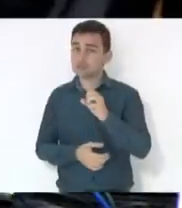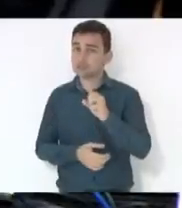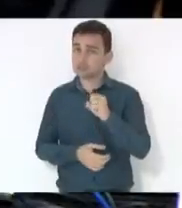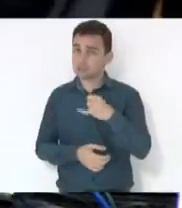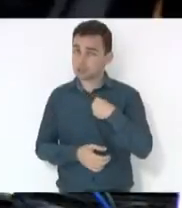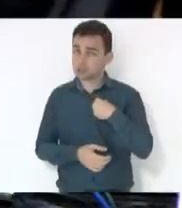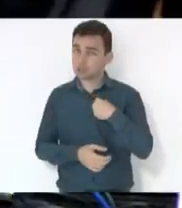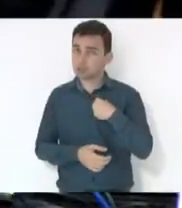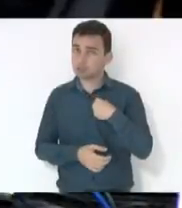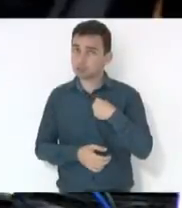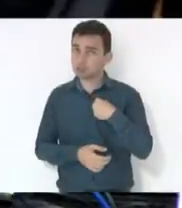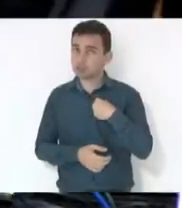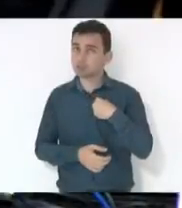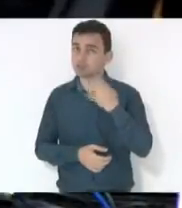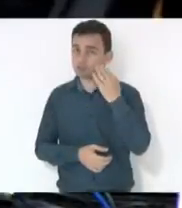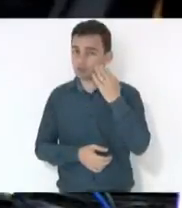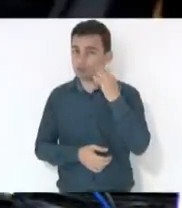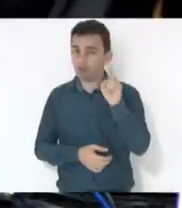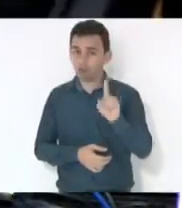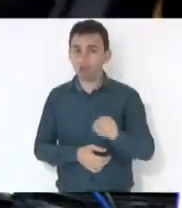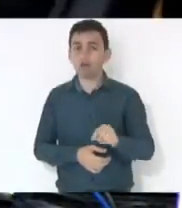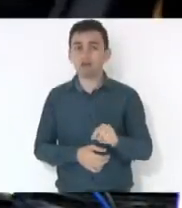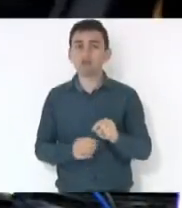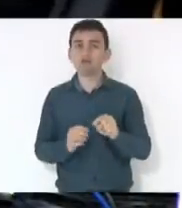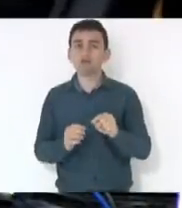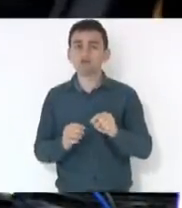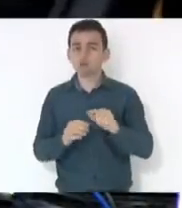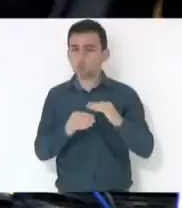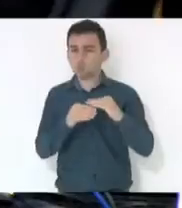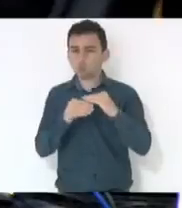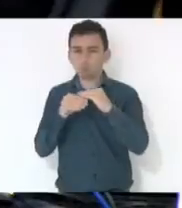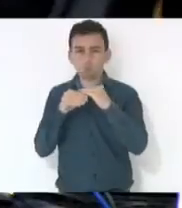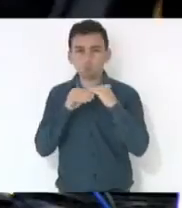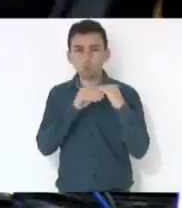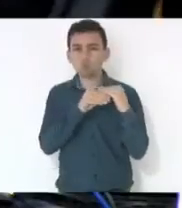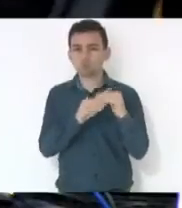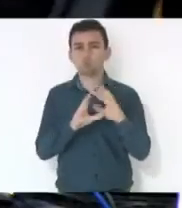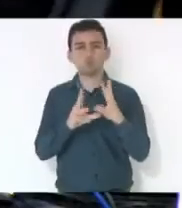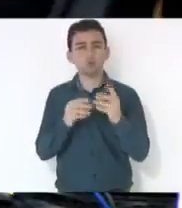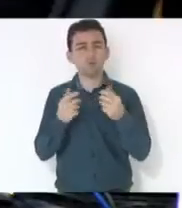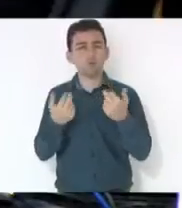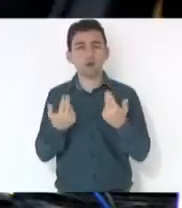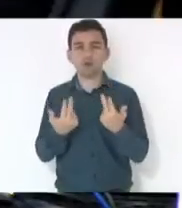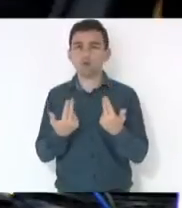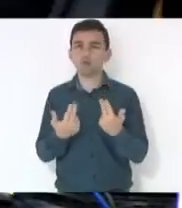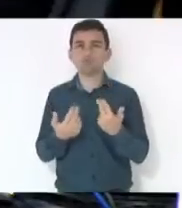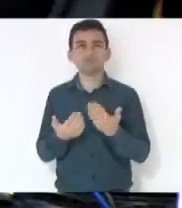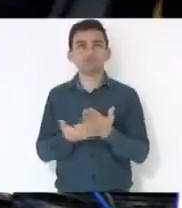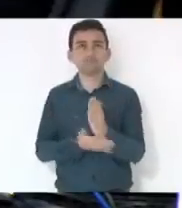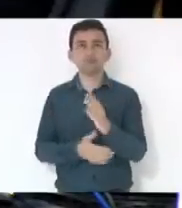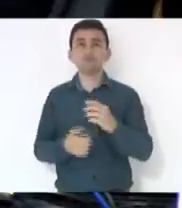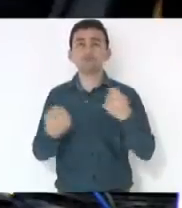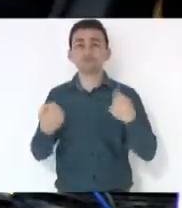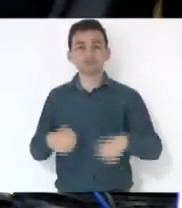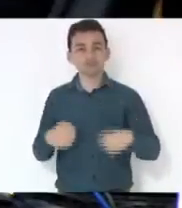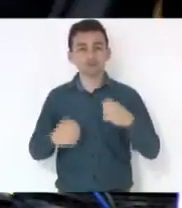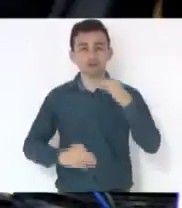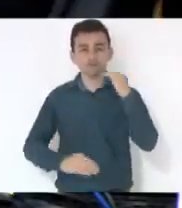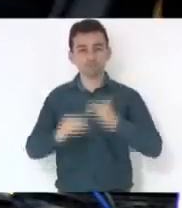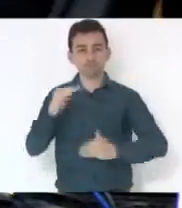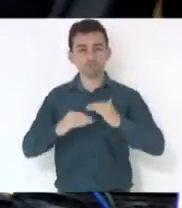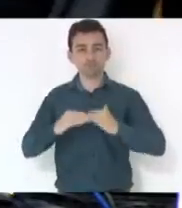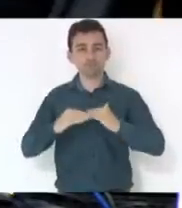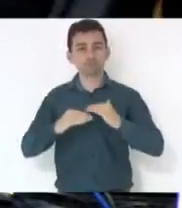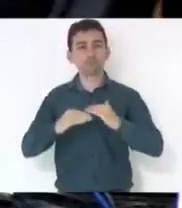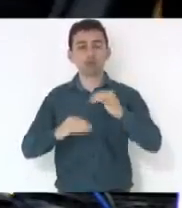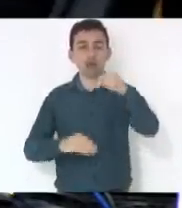Vampiro, por unanimidade aqui nessa casa. Eu vejo que buscar o princípio da equidade se